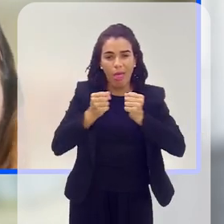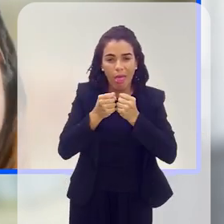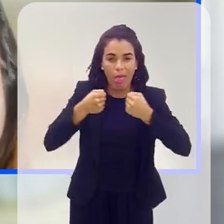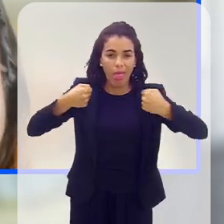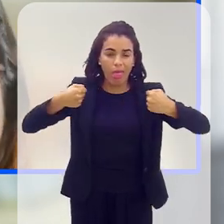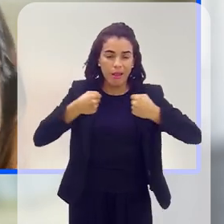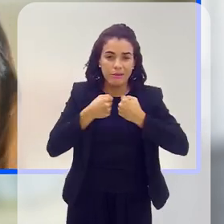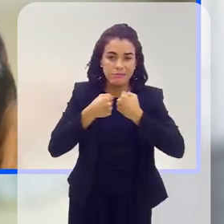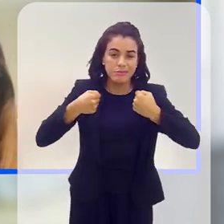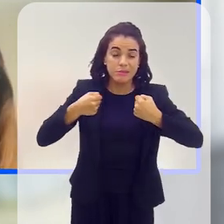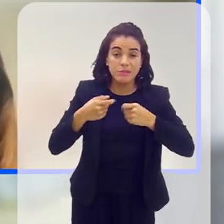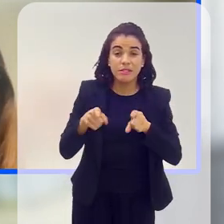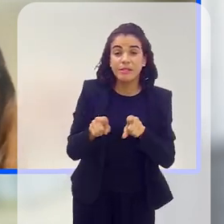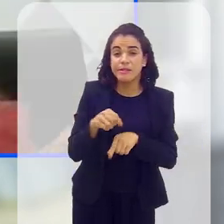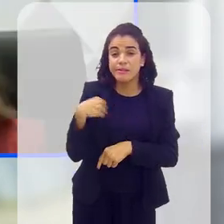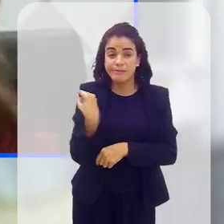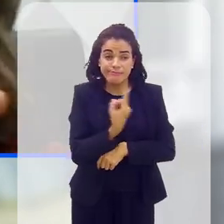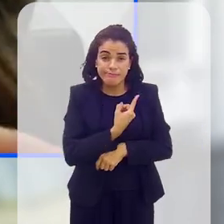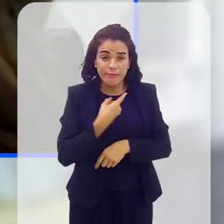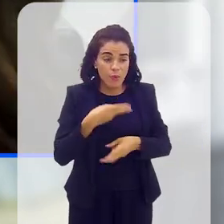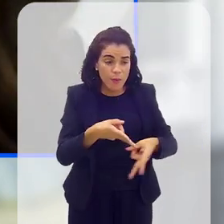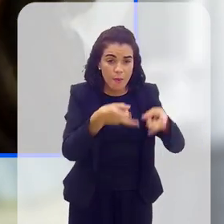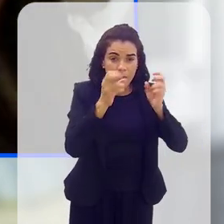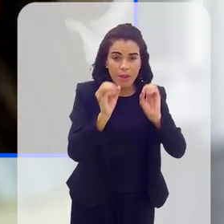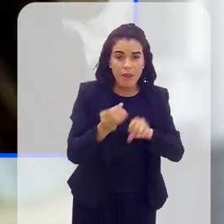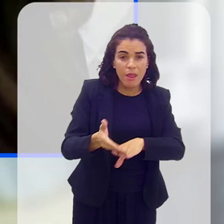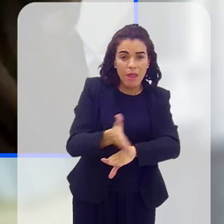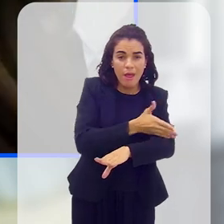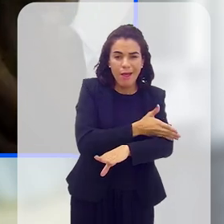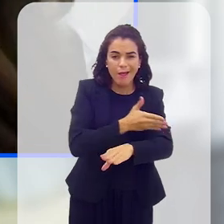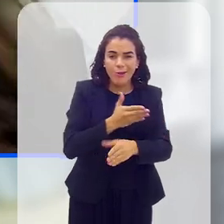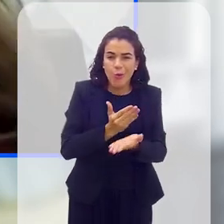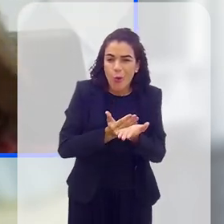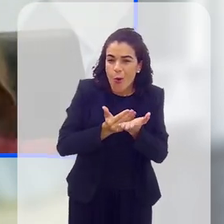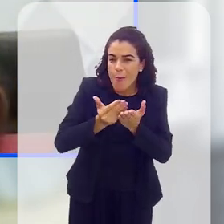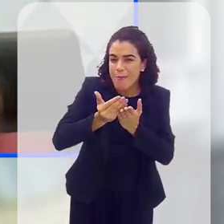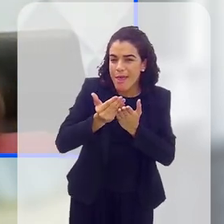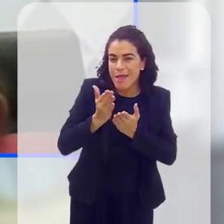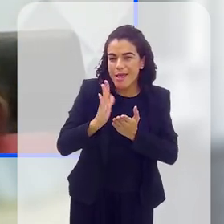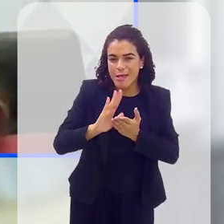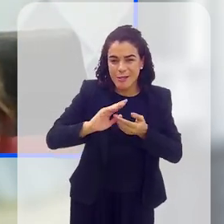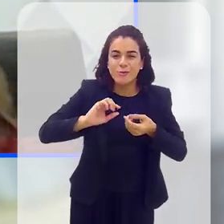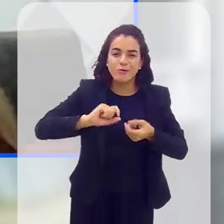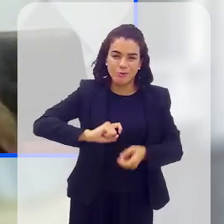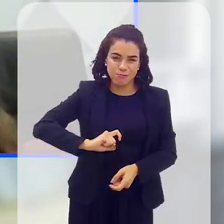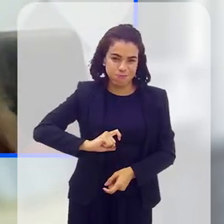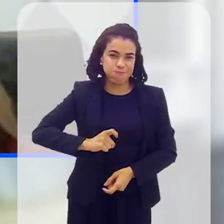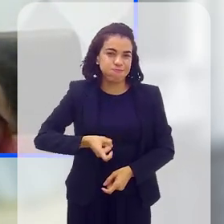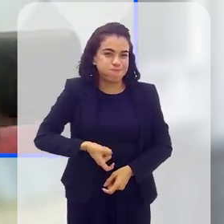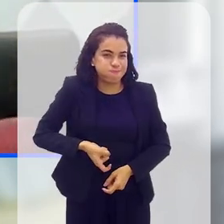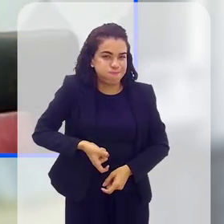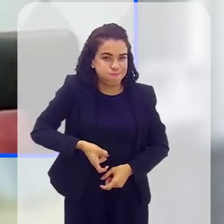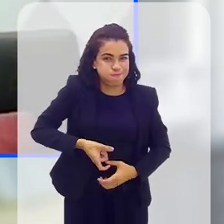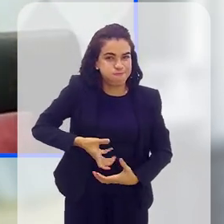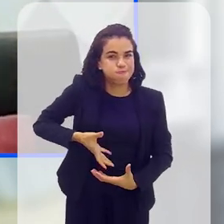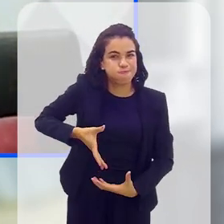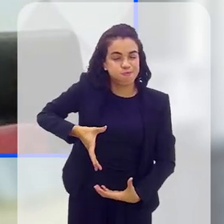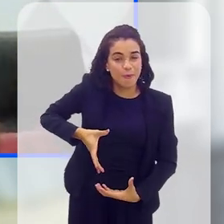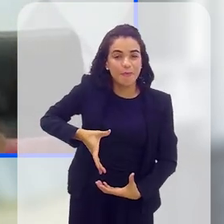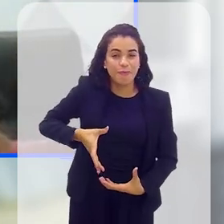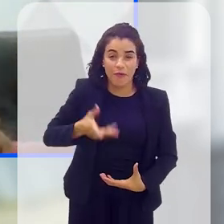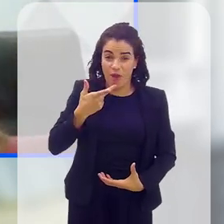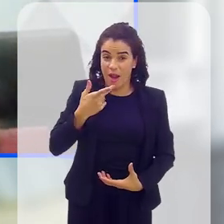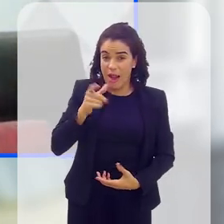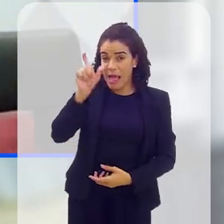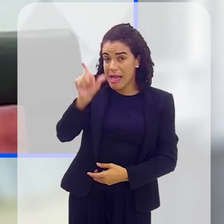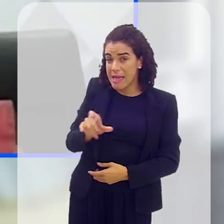frustidão ligamentar e se nós não olharmos antes, no início da vida destes pacientes, destes indivíduos, e aqui eu vou